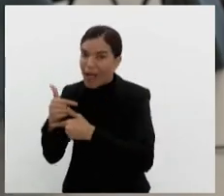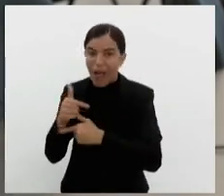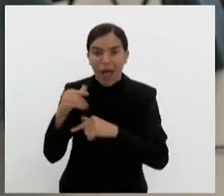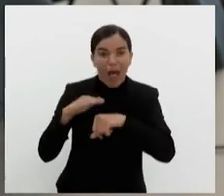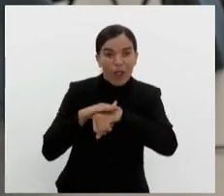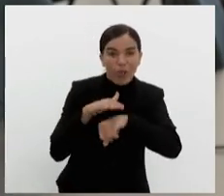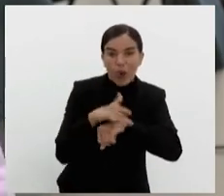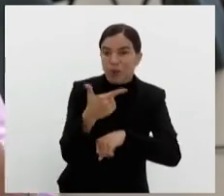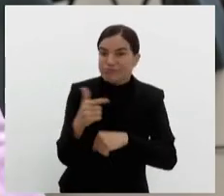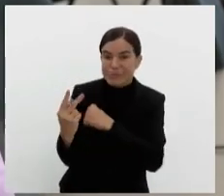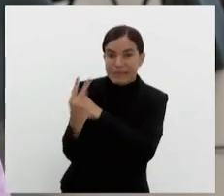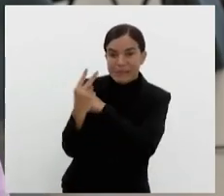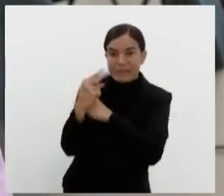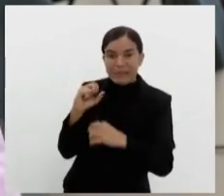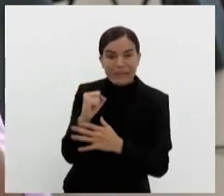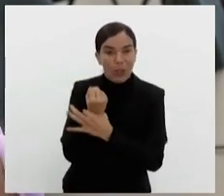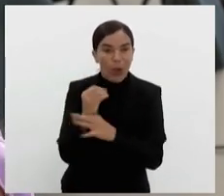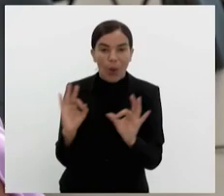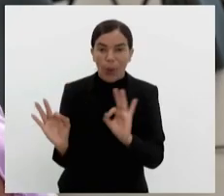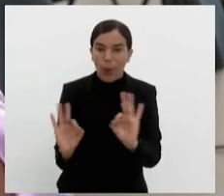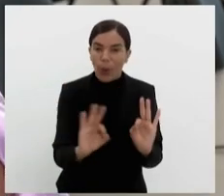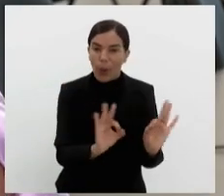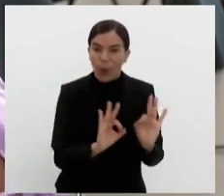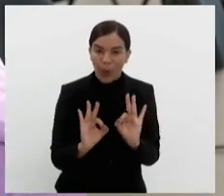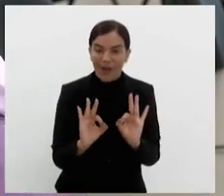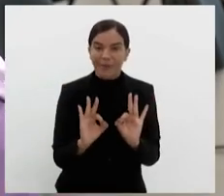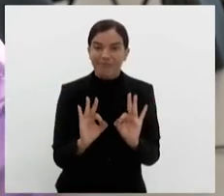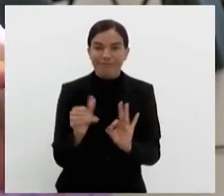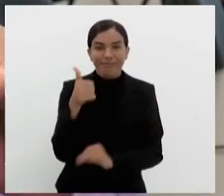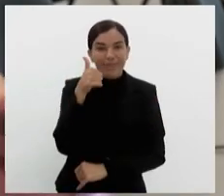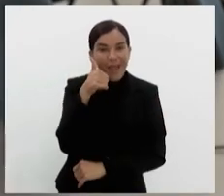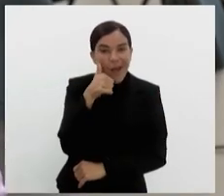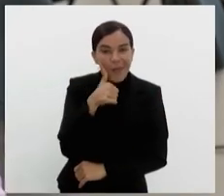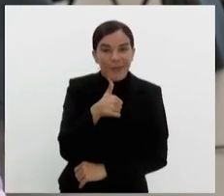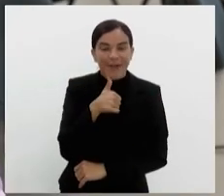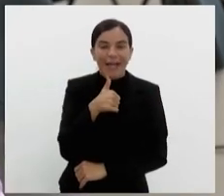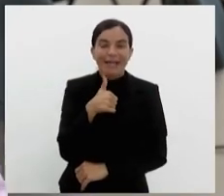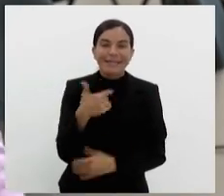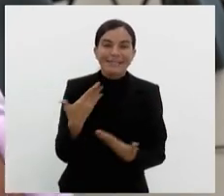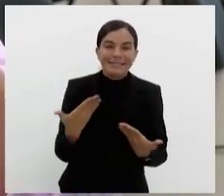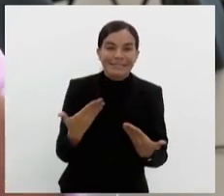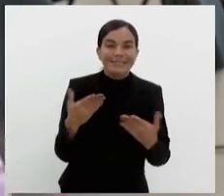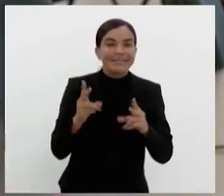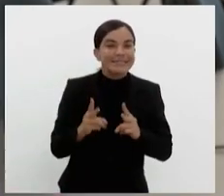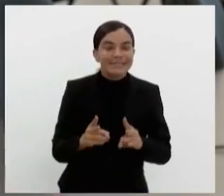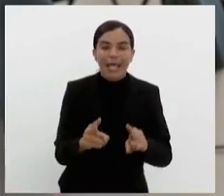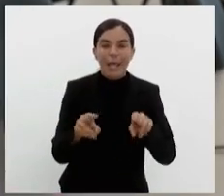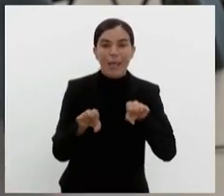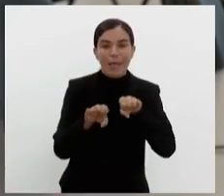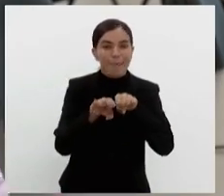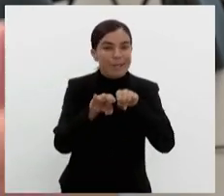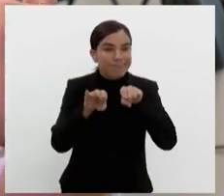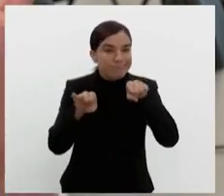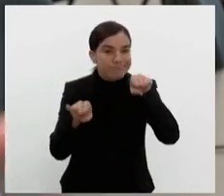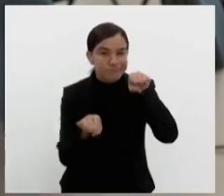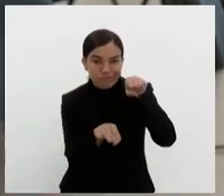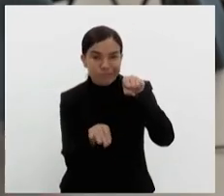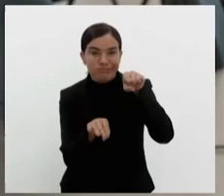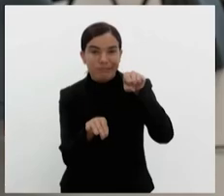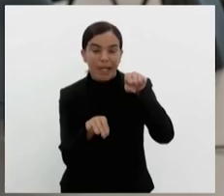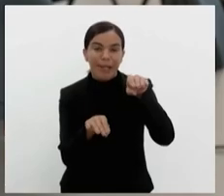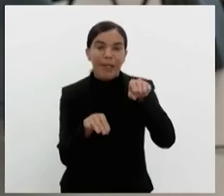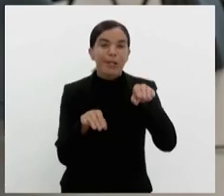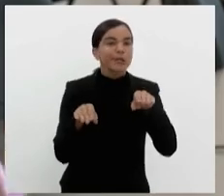segurança para ela. Dessa mulher que acaba ficando à margem, muitas vezes, de todos os